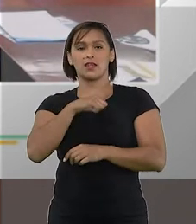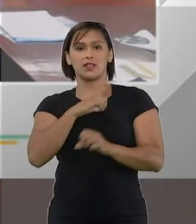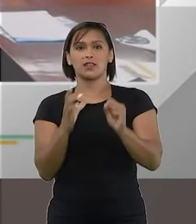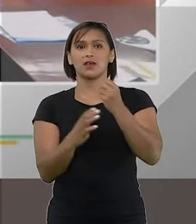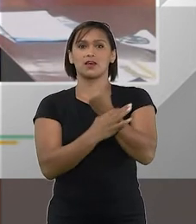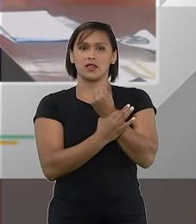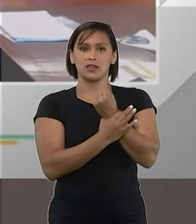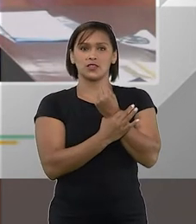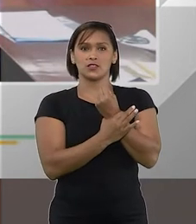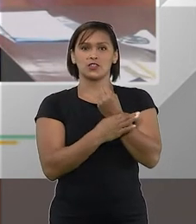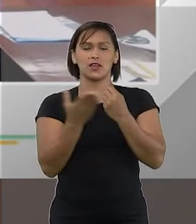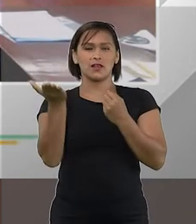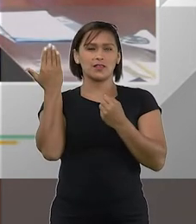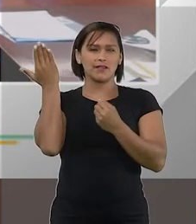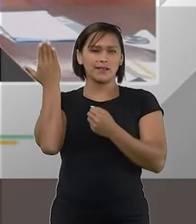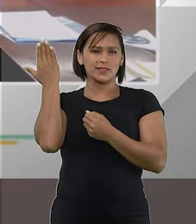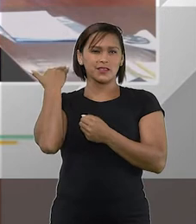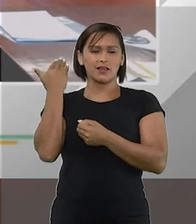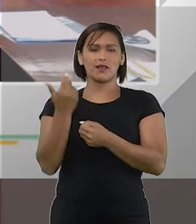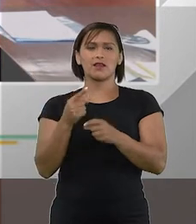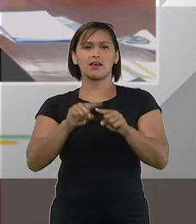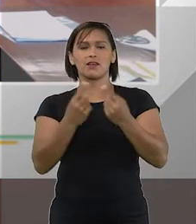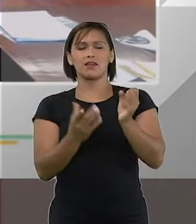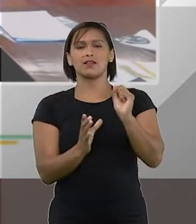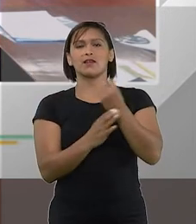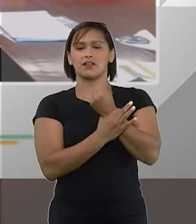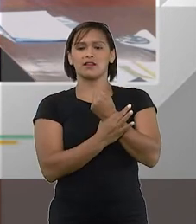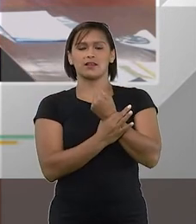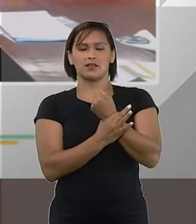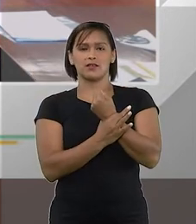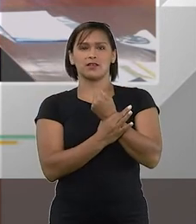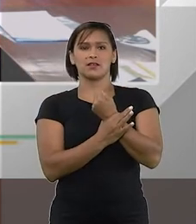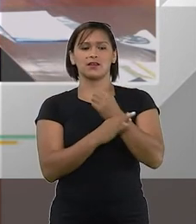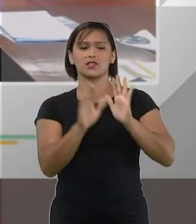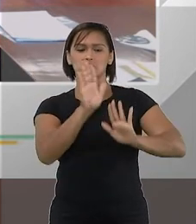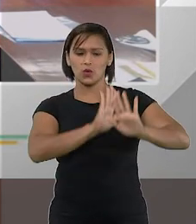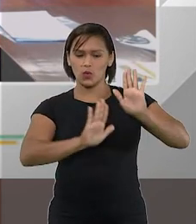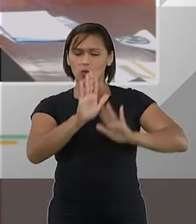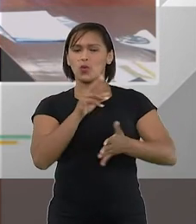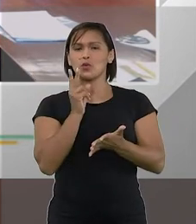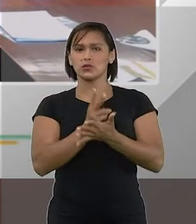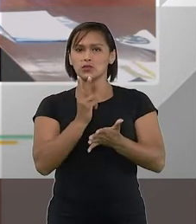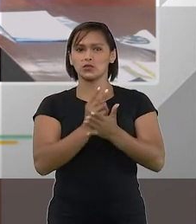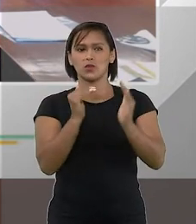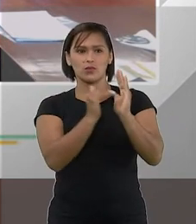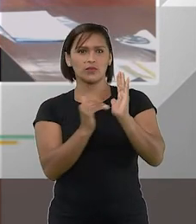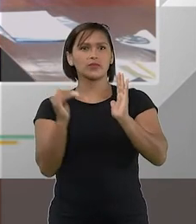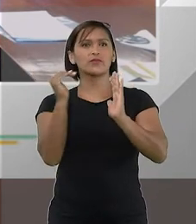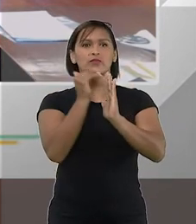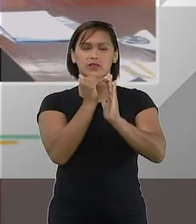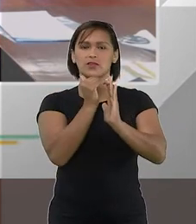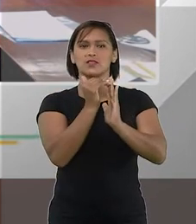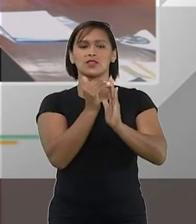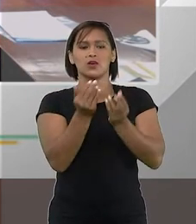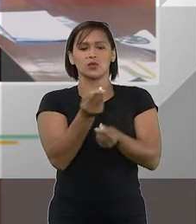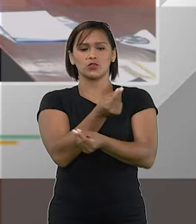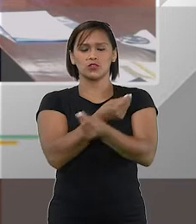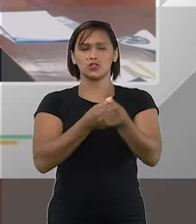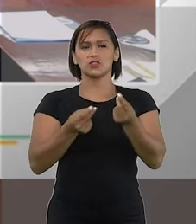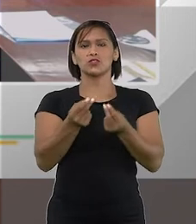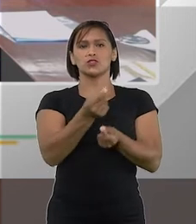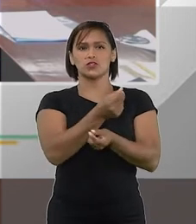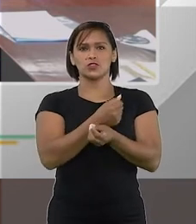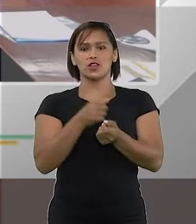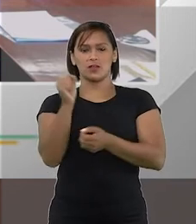garantia desde os romanos, a garantia pode ter preservada acima de qualquer coisa com forma do dinheiro